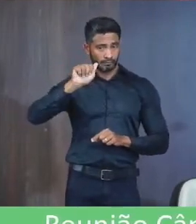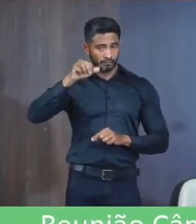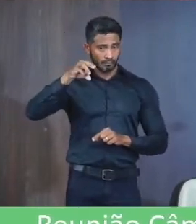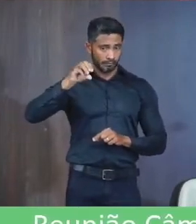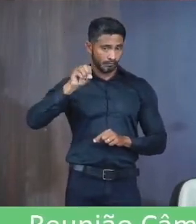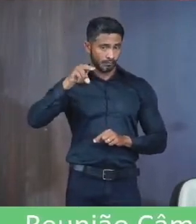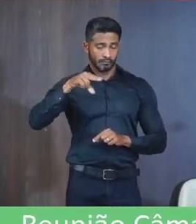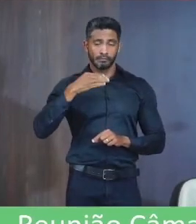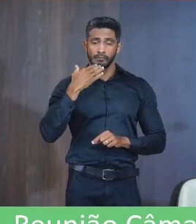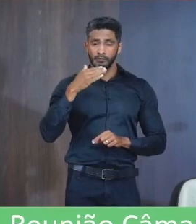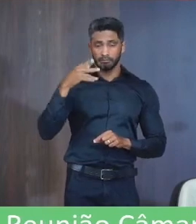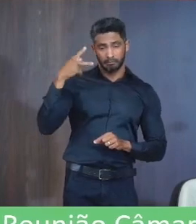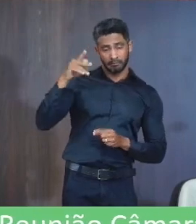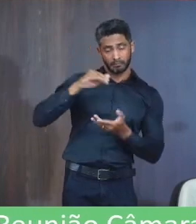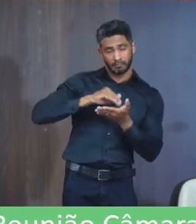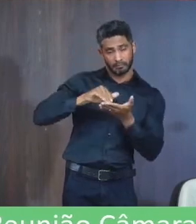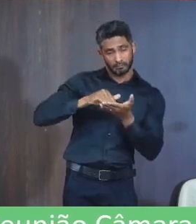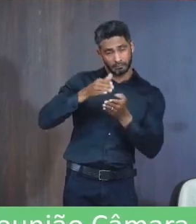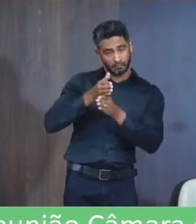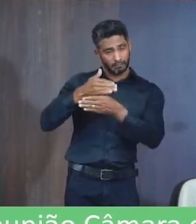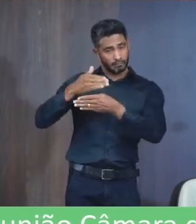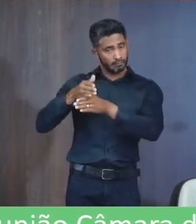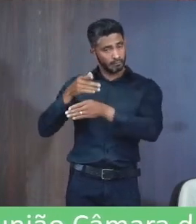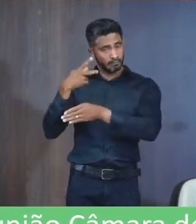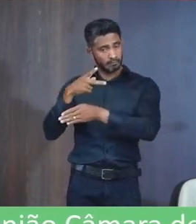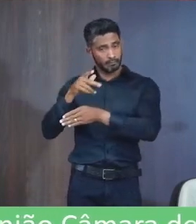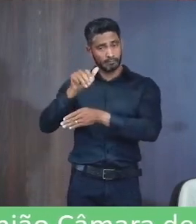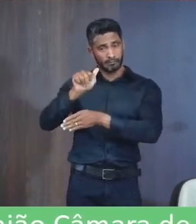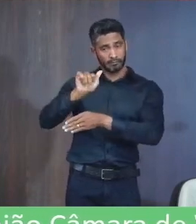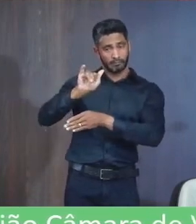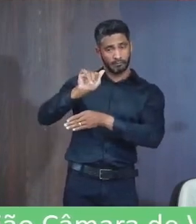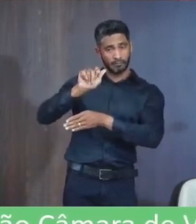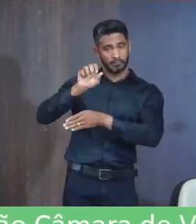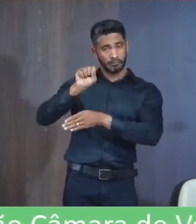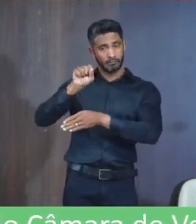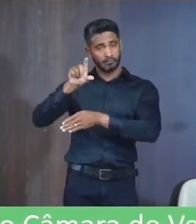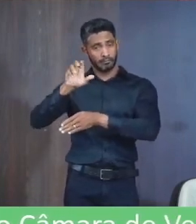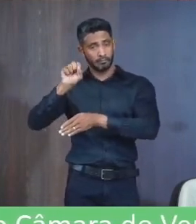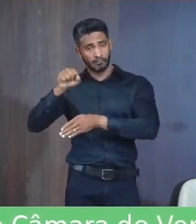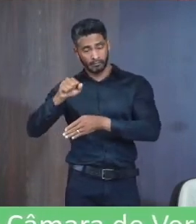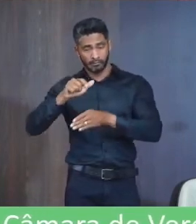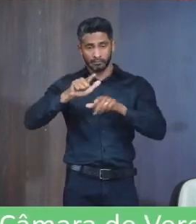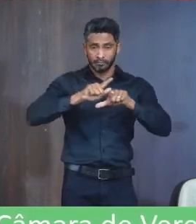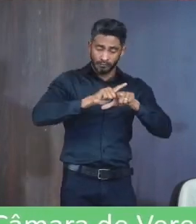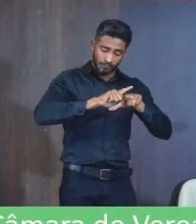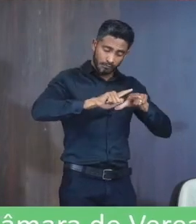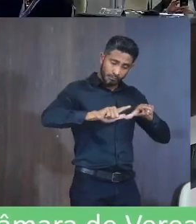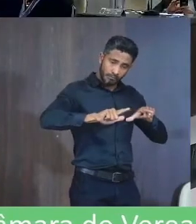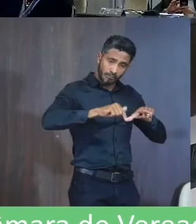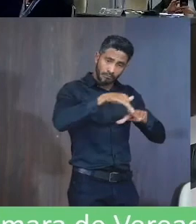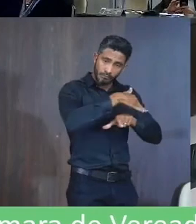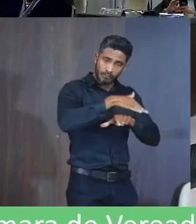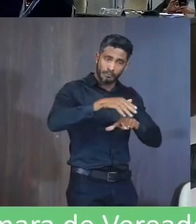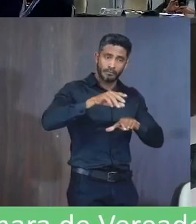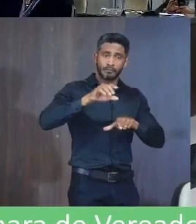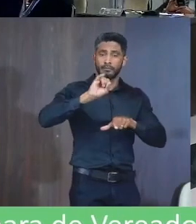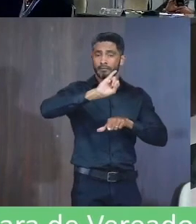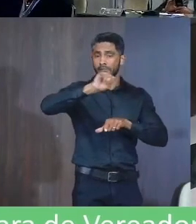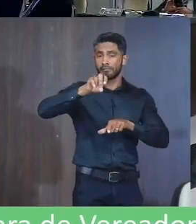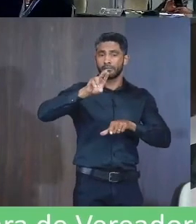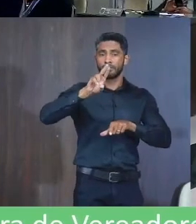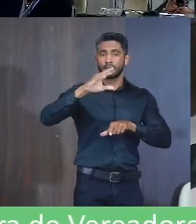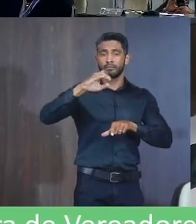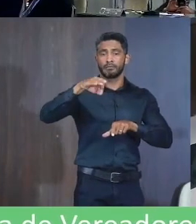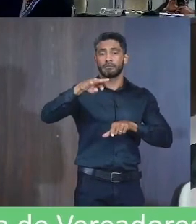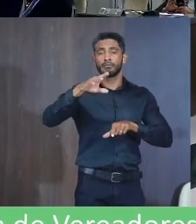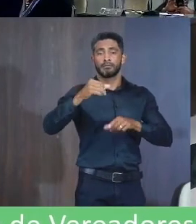solicite Ao iluso Secretário de Óbios Serviços Urbano Ailson Aparecido Rocha O recapeamento Da Rússia Lindo Cubicheque Bairro Cerâmica Na